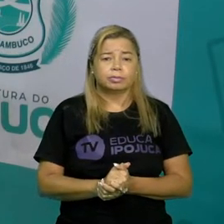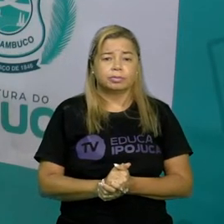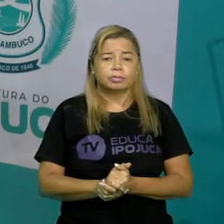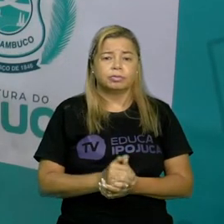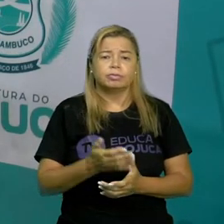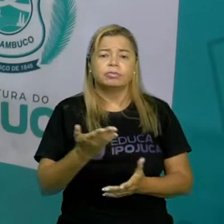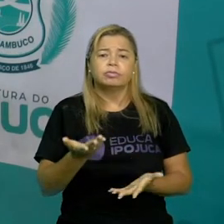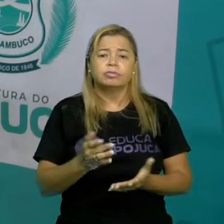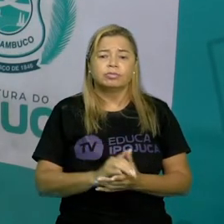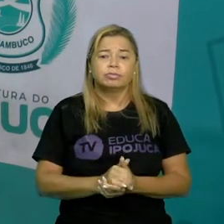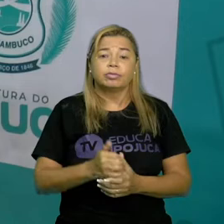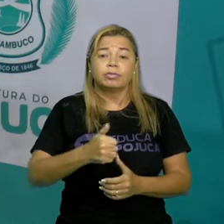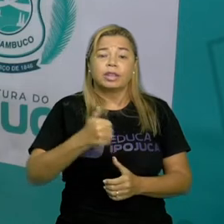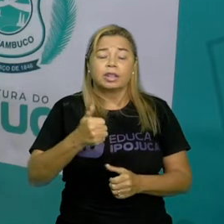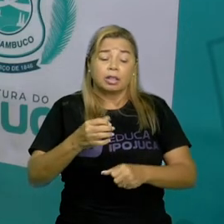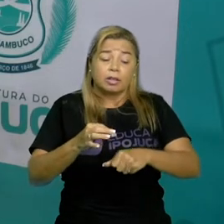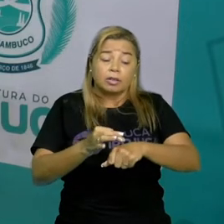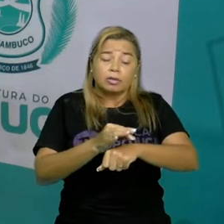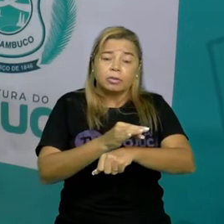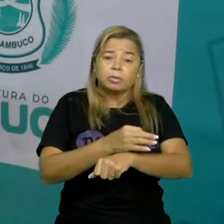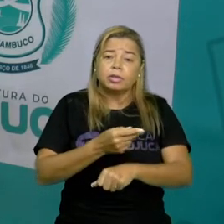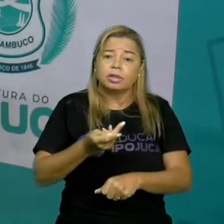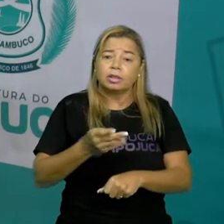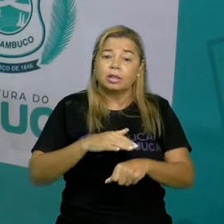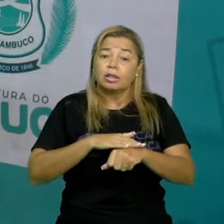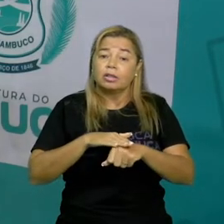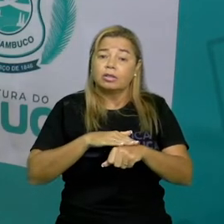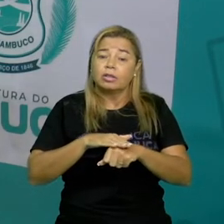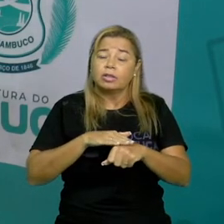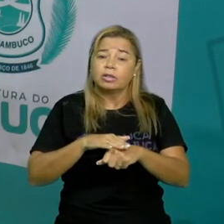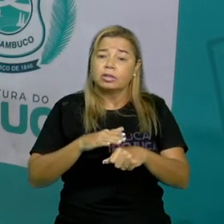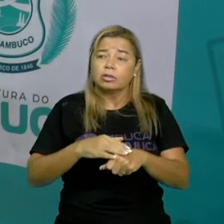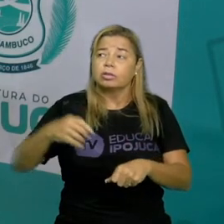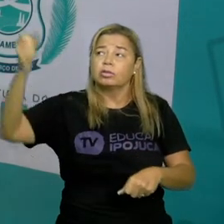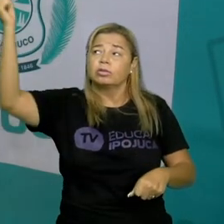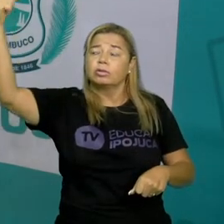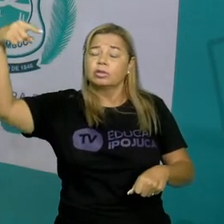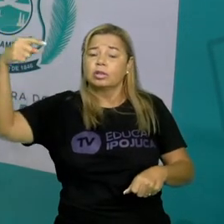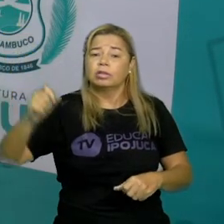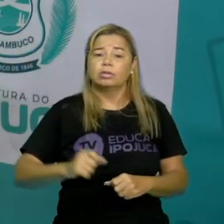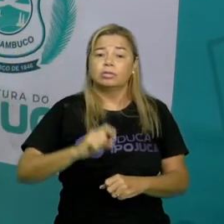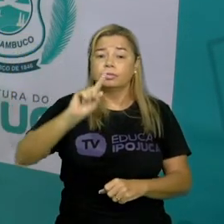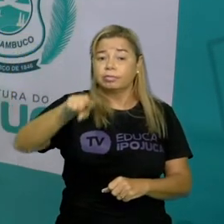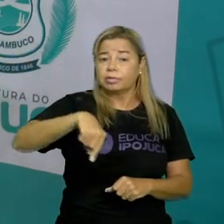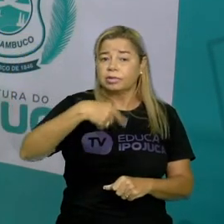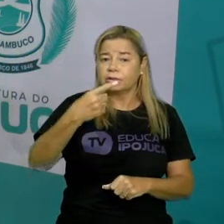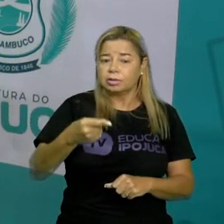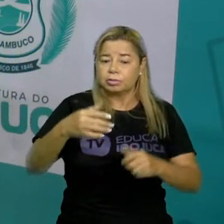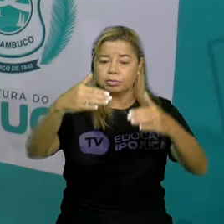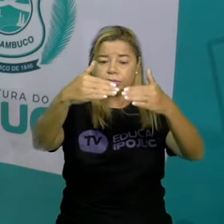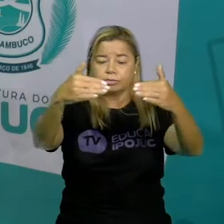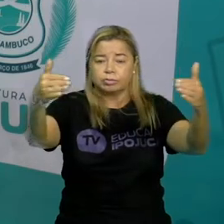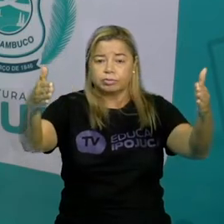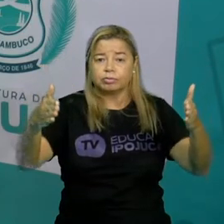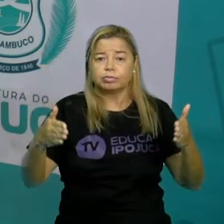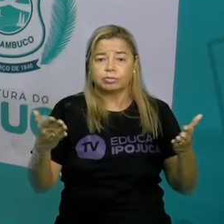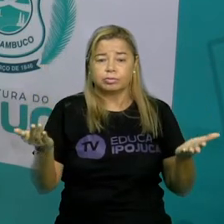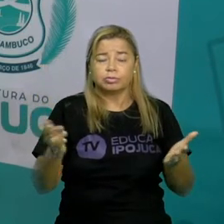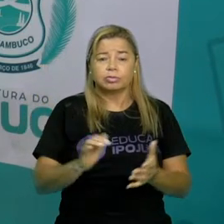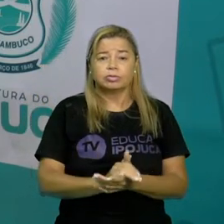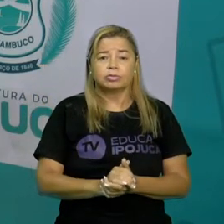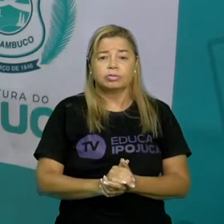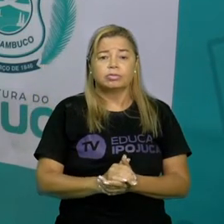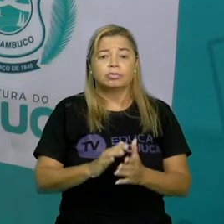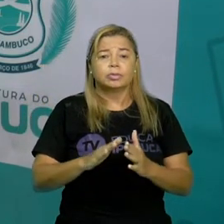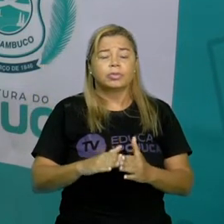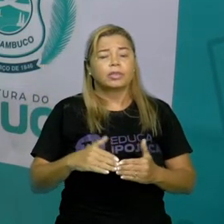veio primeiro primeiro a formiguinha falou com quem com o sol aí depois ela falou com quem com o muro aí se vier essas